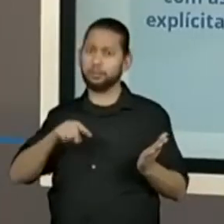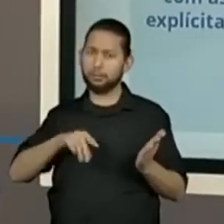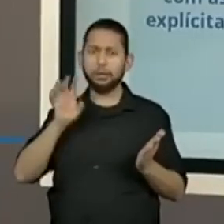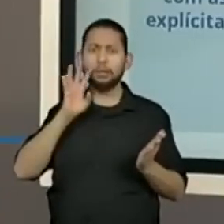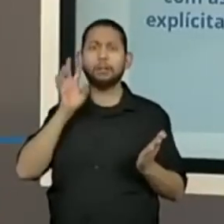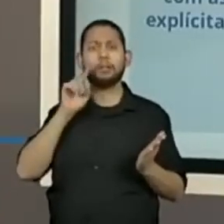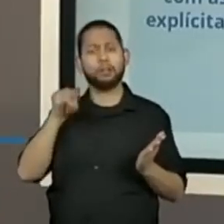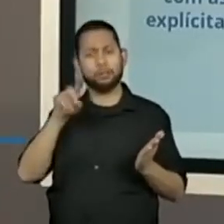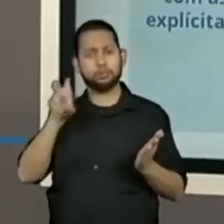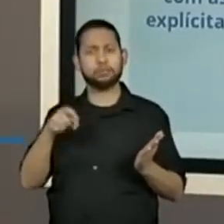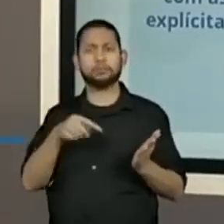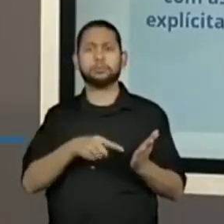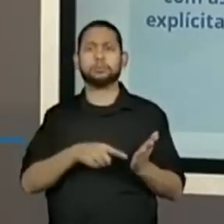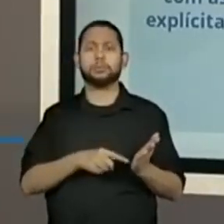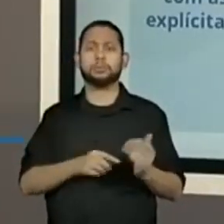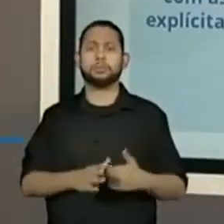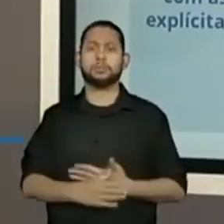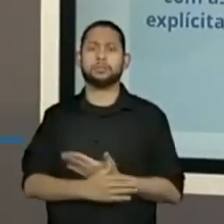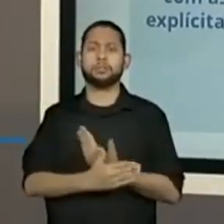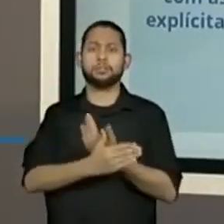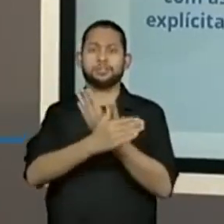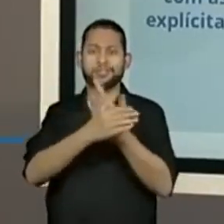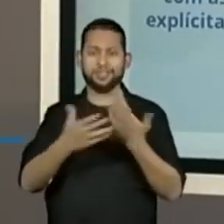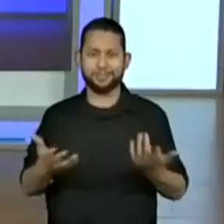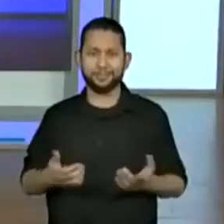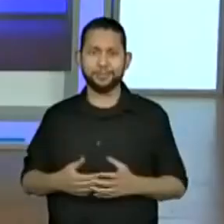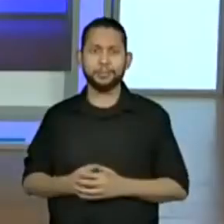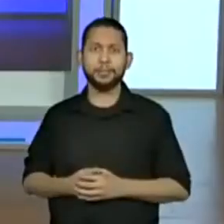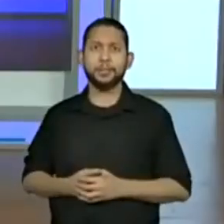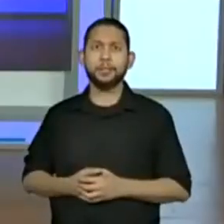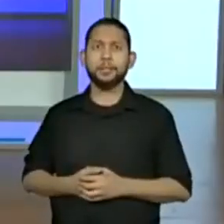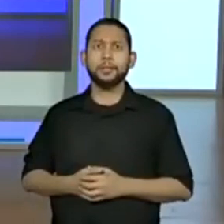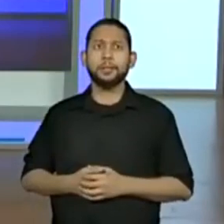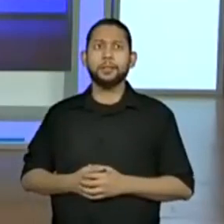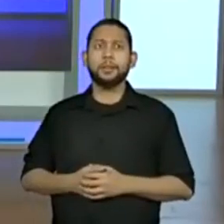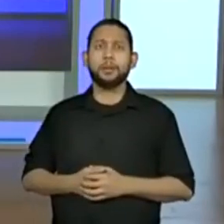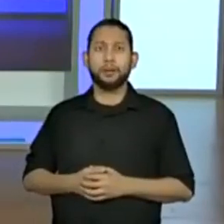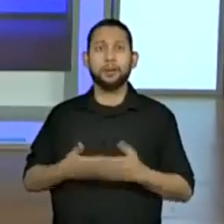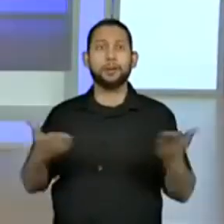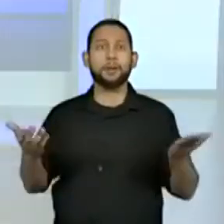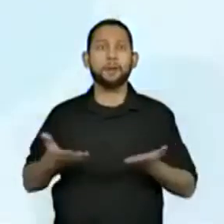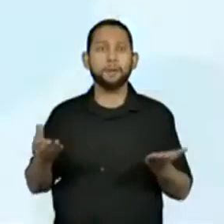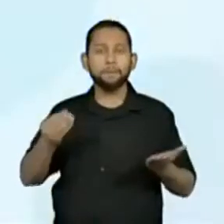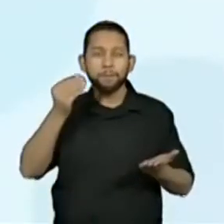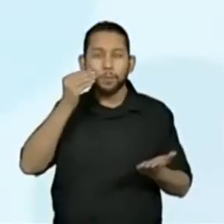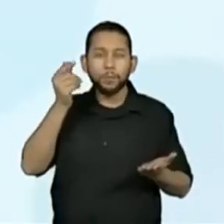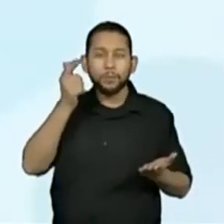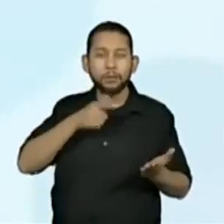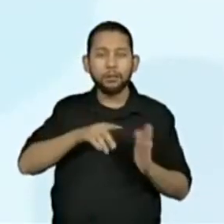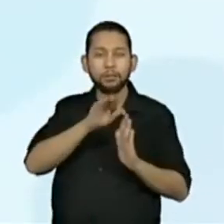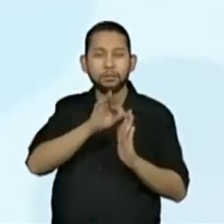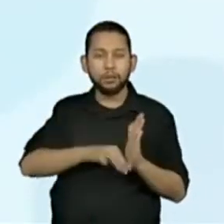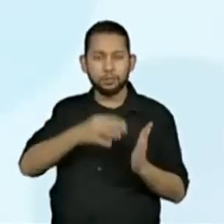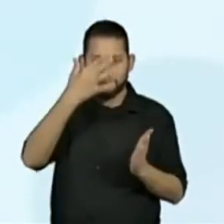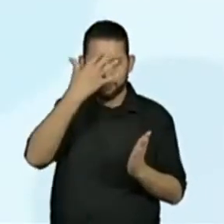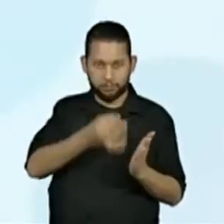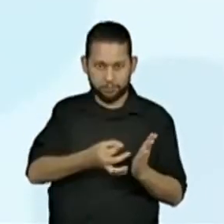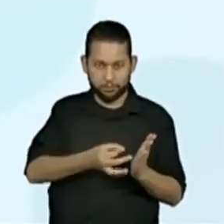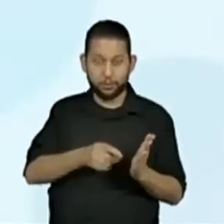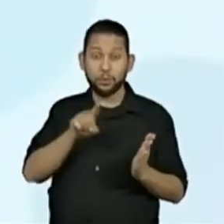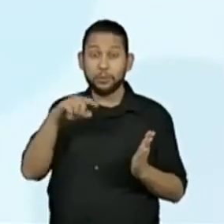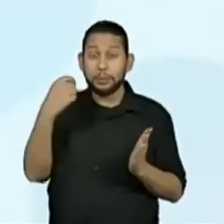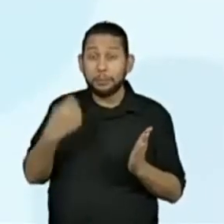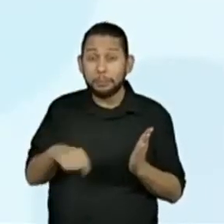legais sobre esse inseto, né? Então, continuando, vamos realizar a compreensão do texto, você terá que